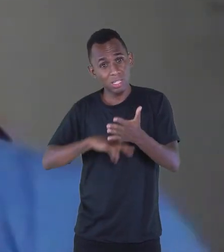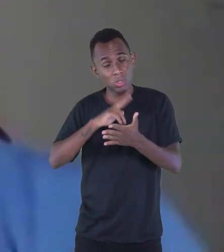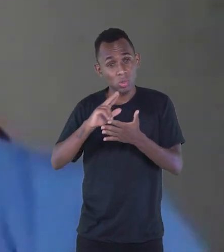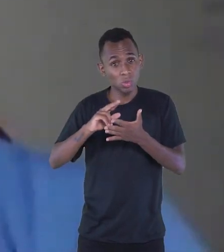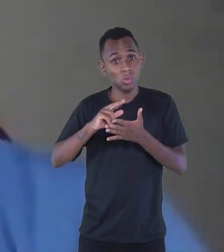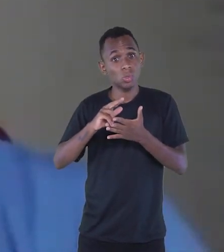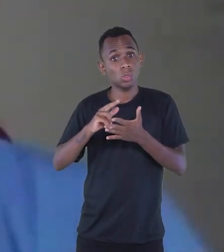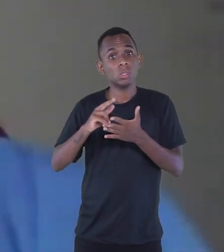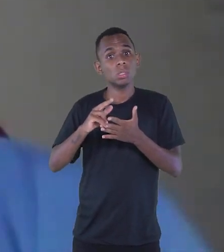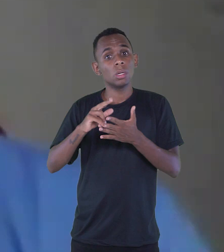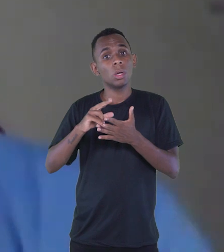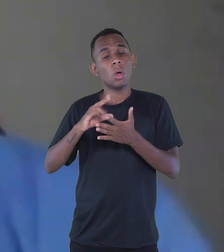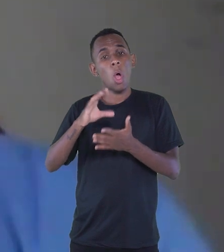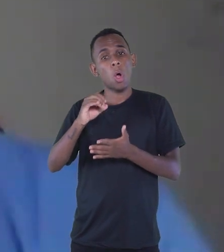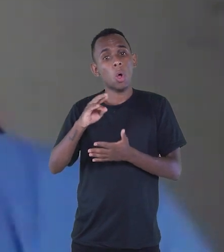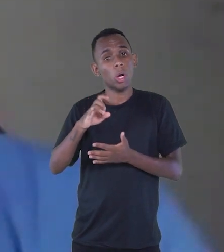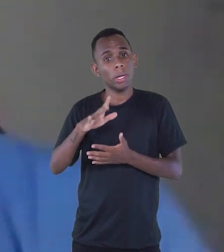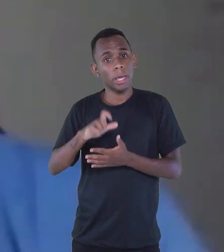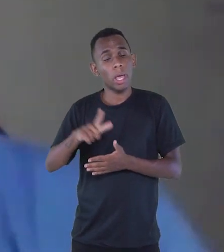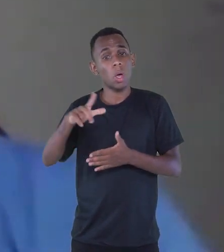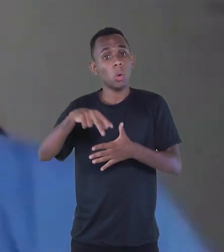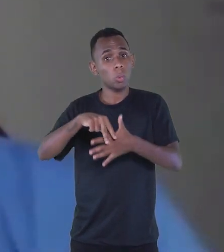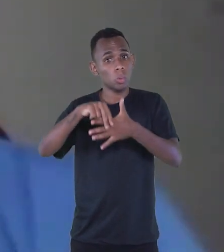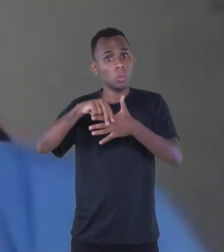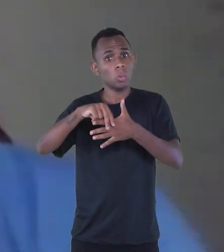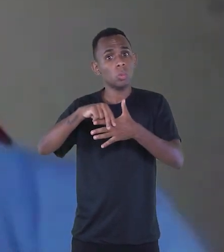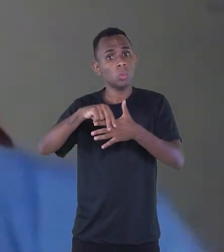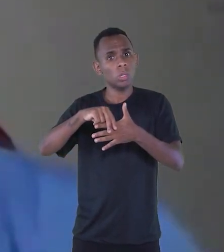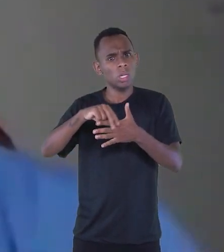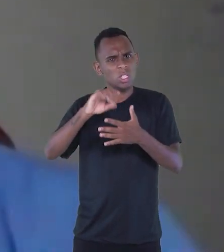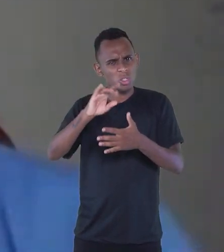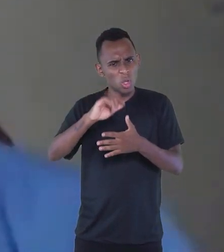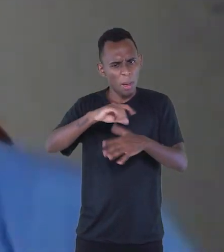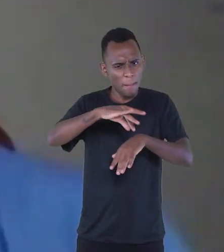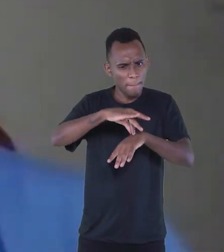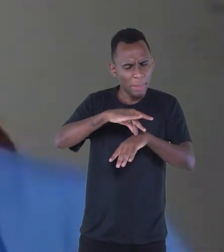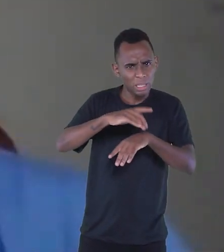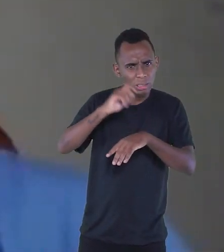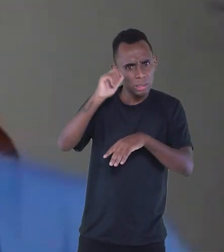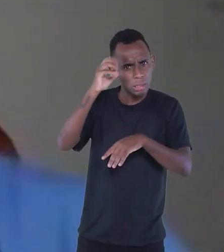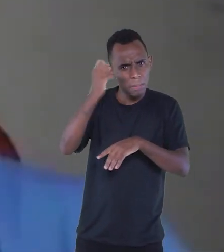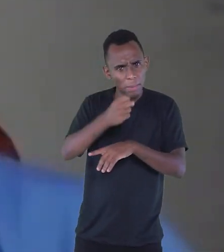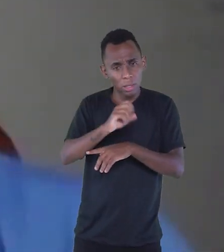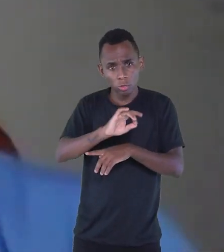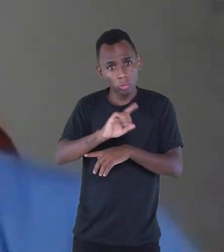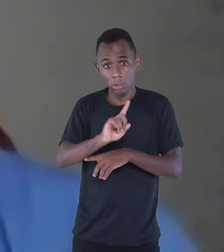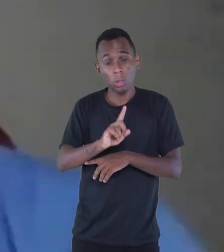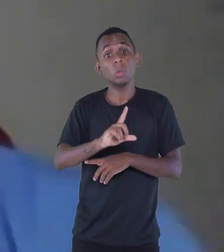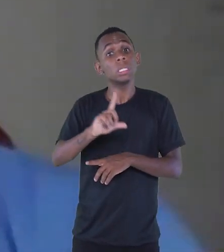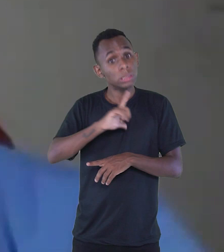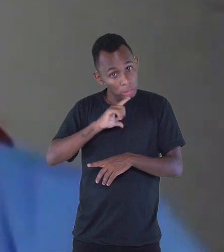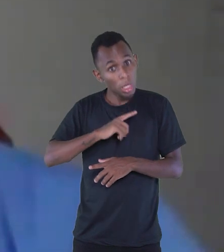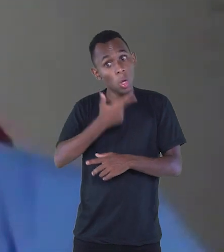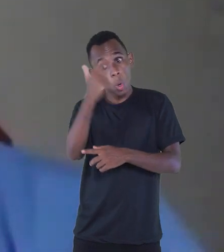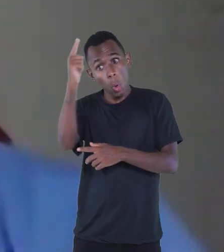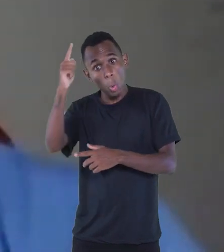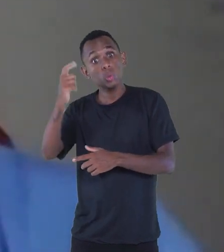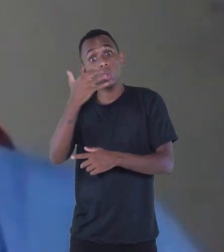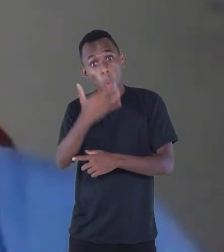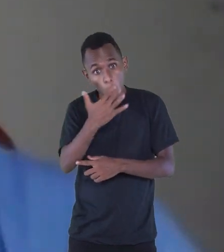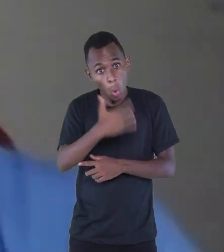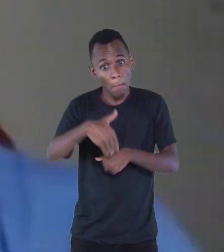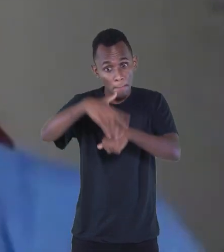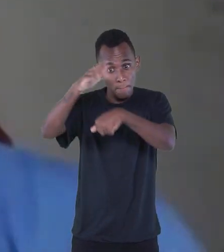ilustrados sem ser com xilogravura, usando cores, usando outros